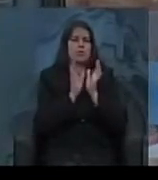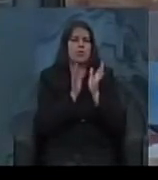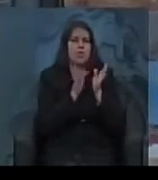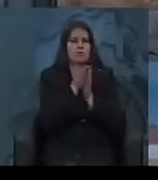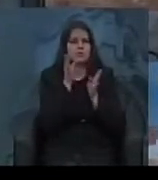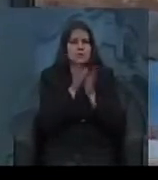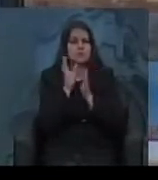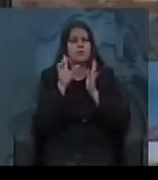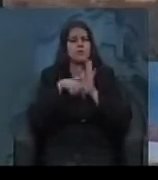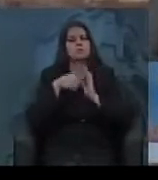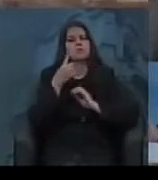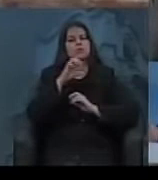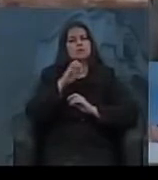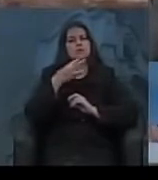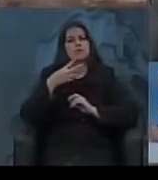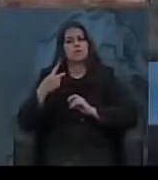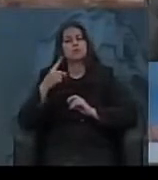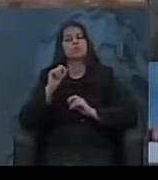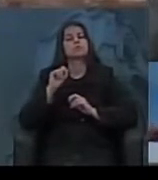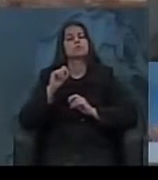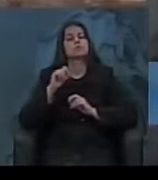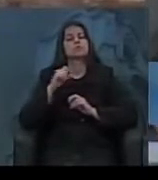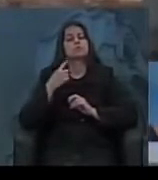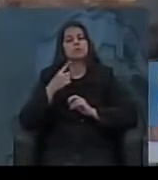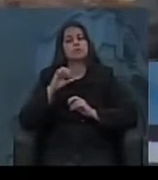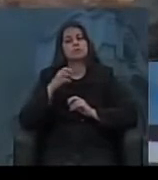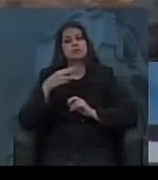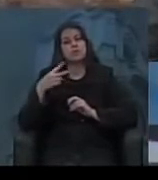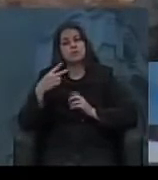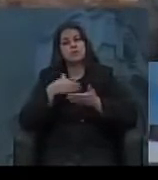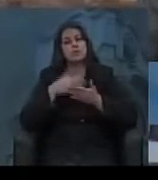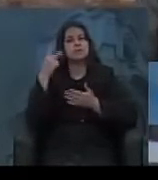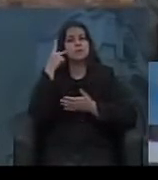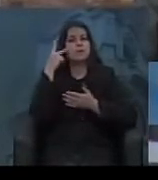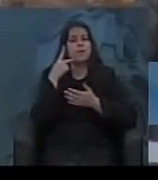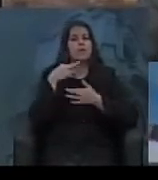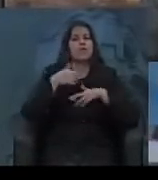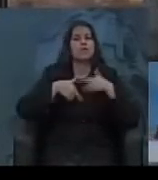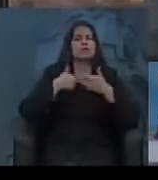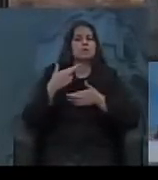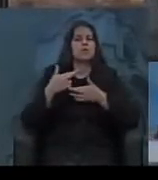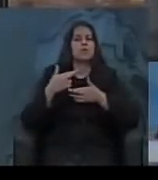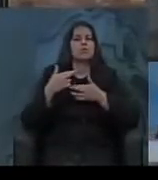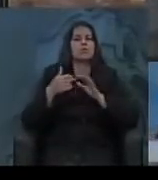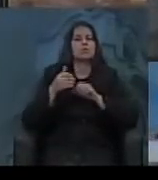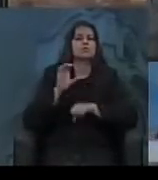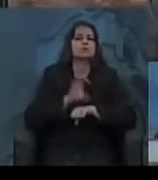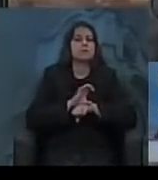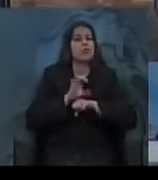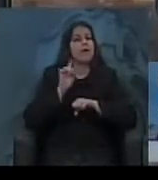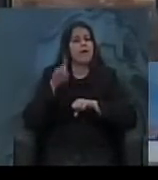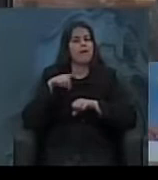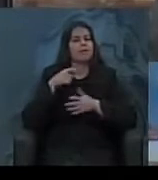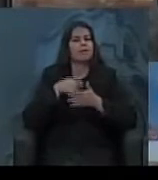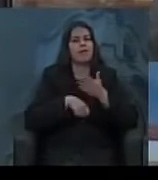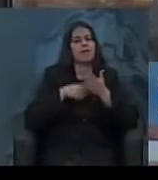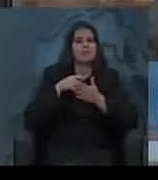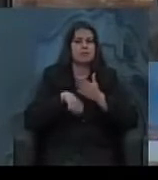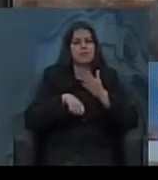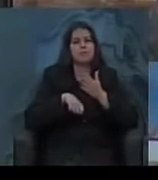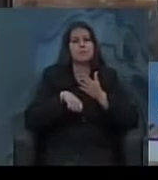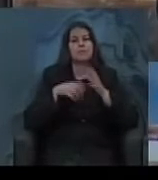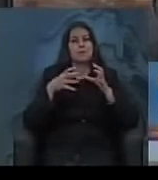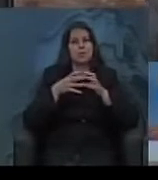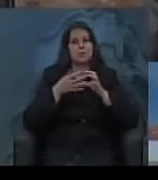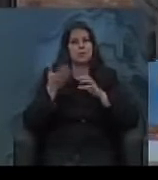1932, vai acontecer, começando em São Paulo, a chamada Revolução Constitucionalista, que nada mais é do que a tentativa daquela